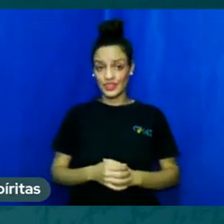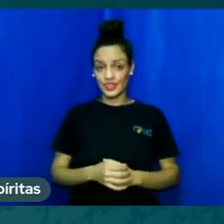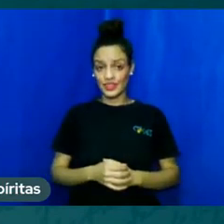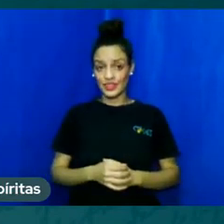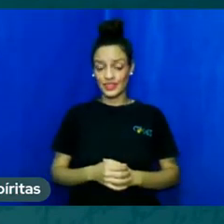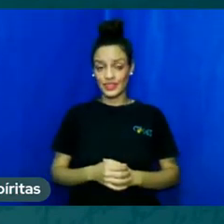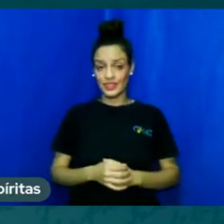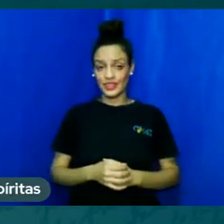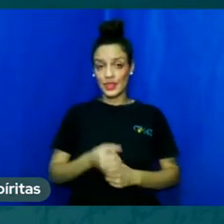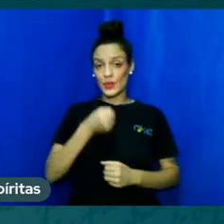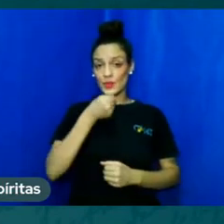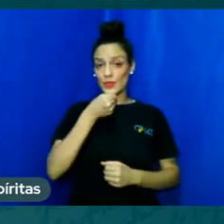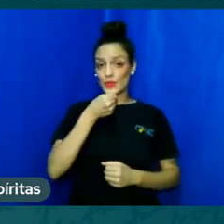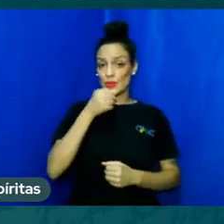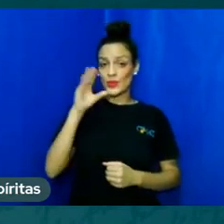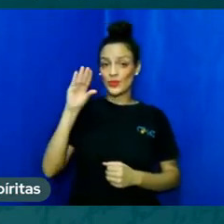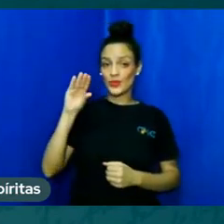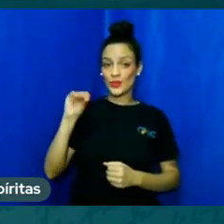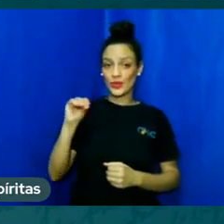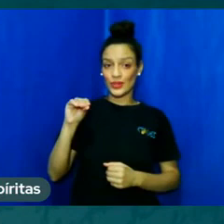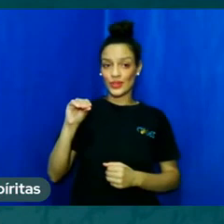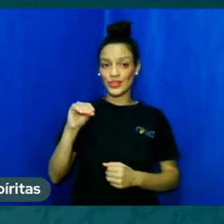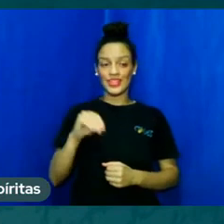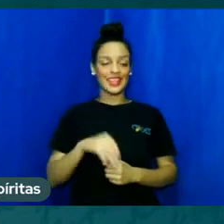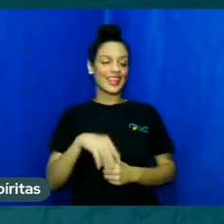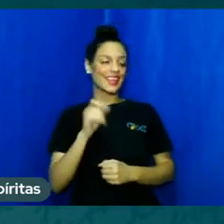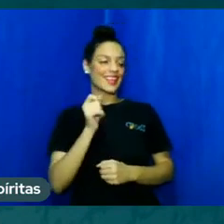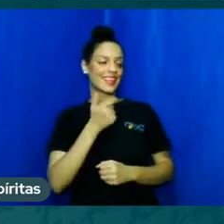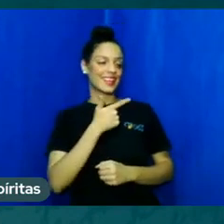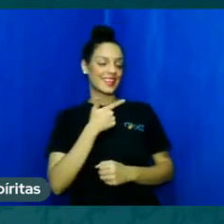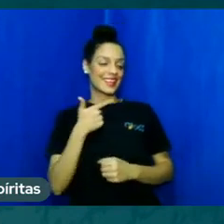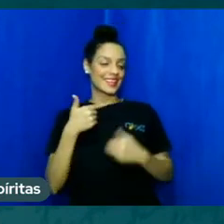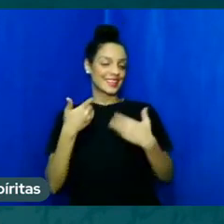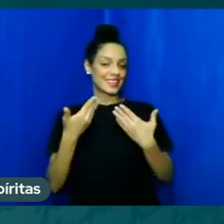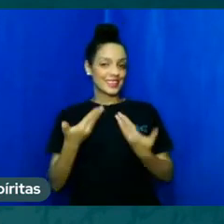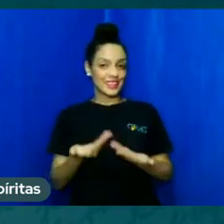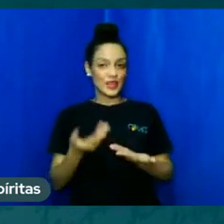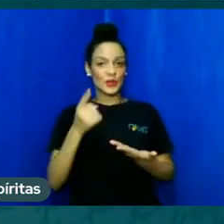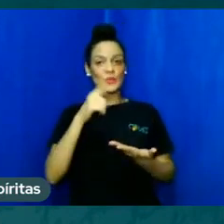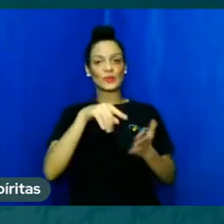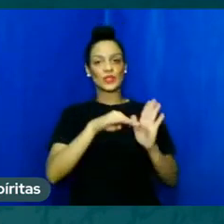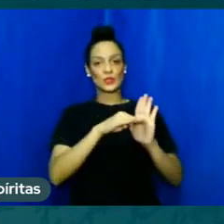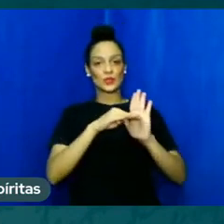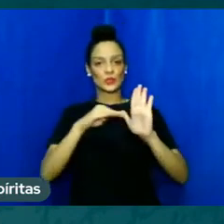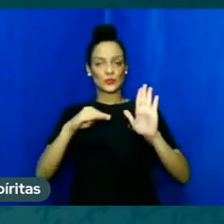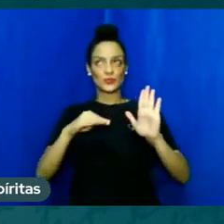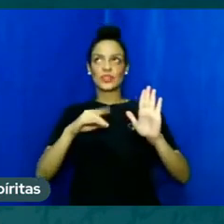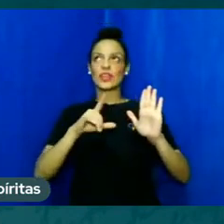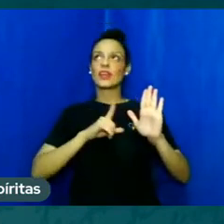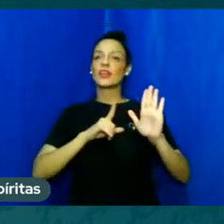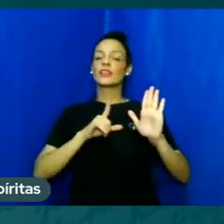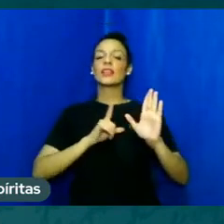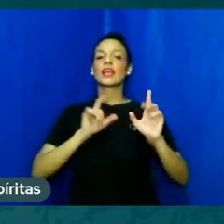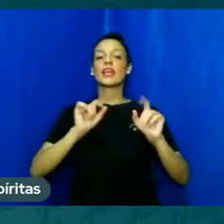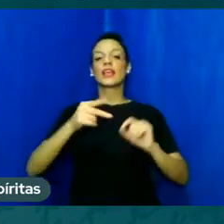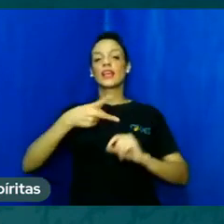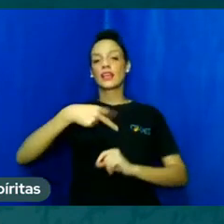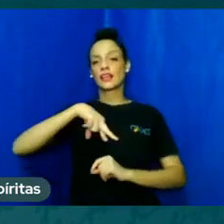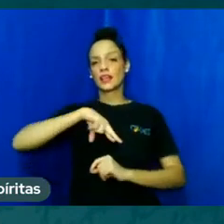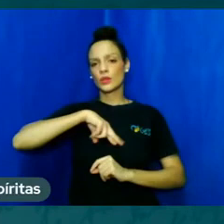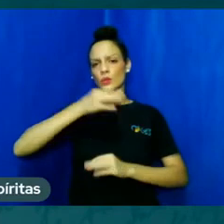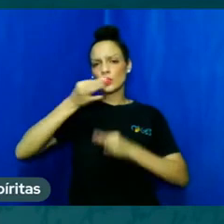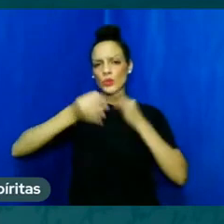Fechado o microfone. Nesse tópico, Kardec faz um comentário a respeito do